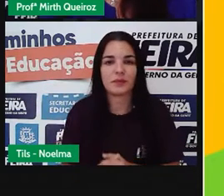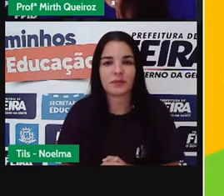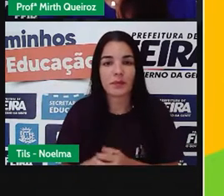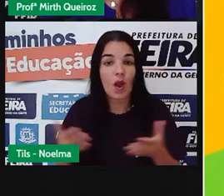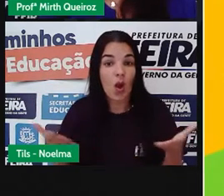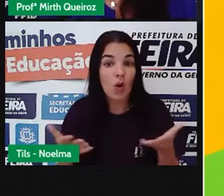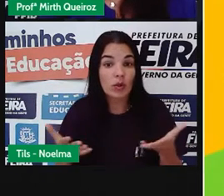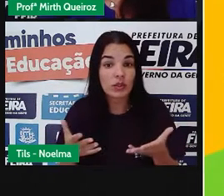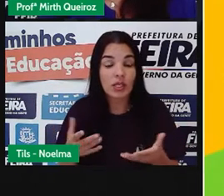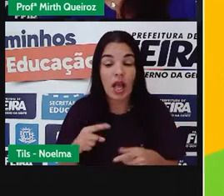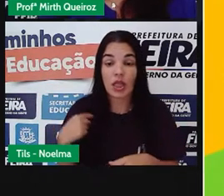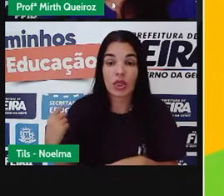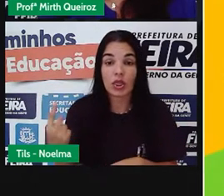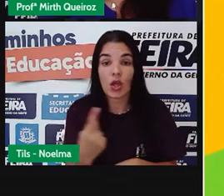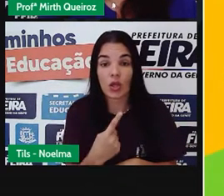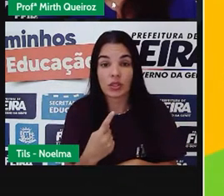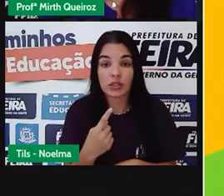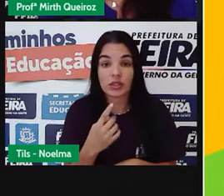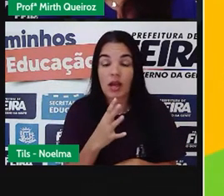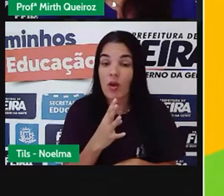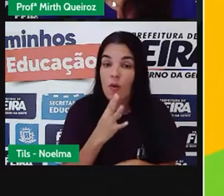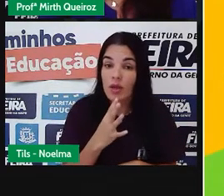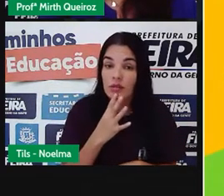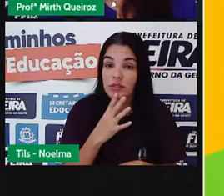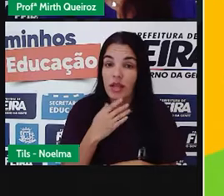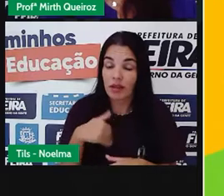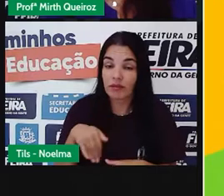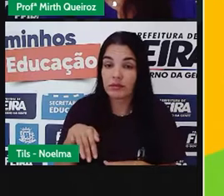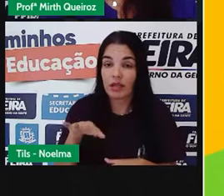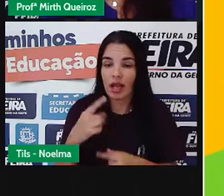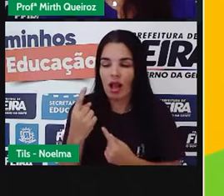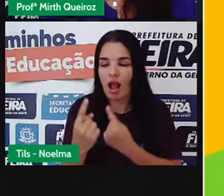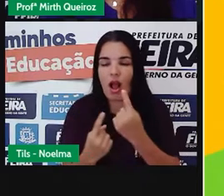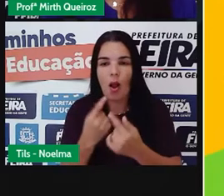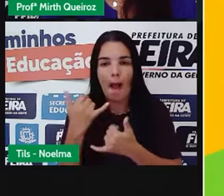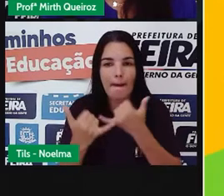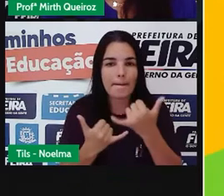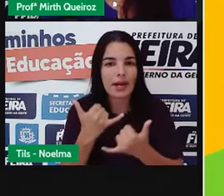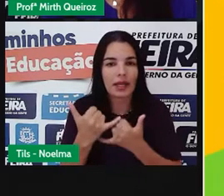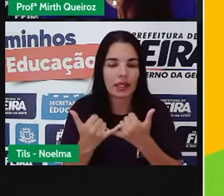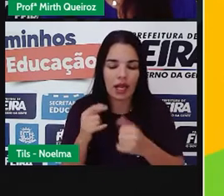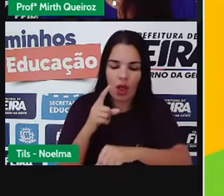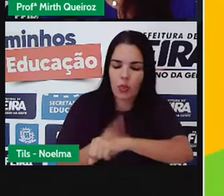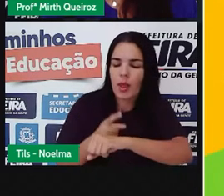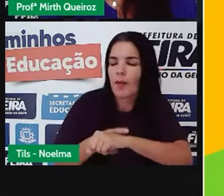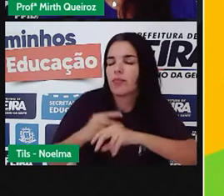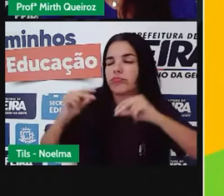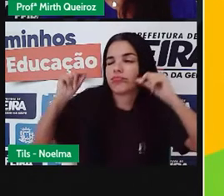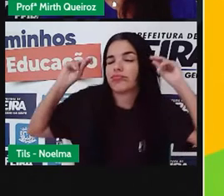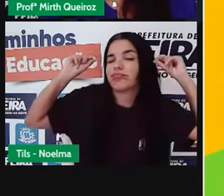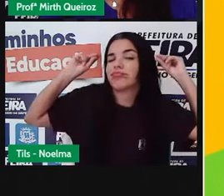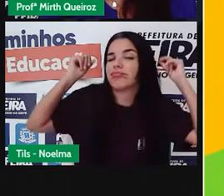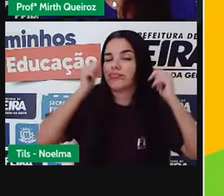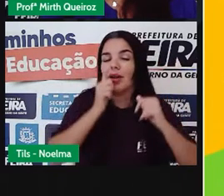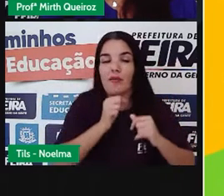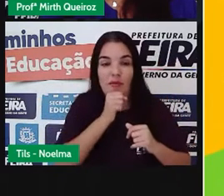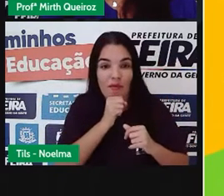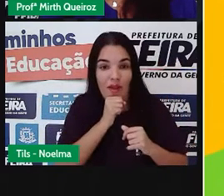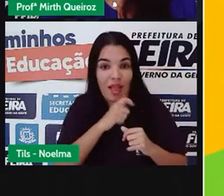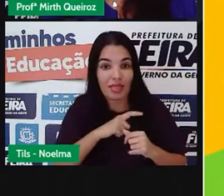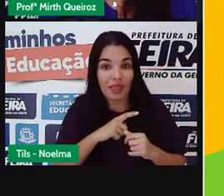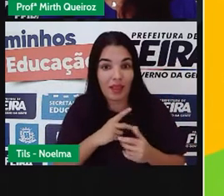E hoje nós iremos conhecer algumas brincadeiras no tempo dos nossos avós. A brincadeira sobrevive